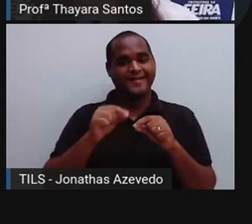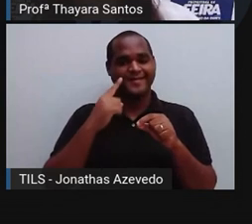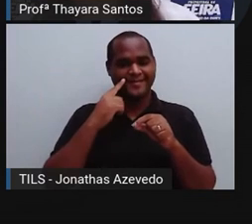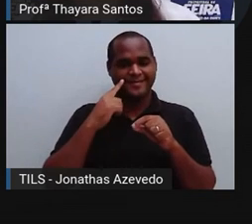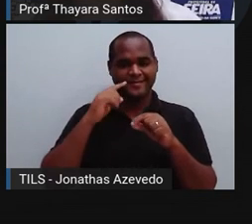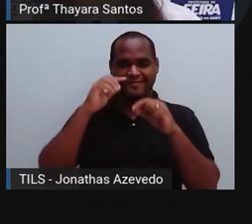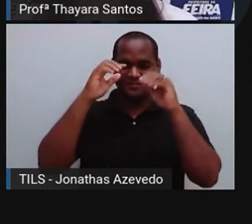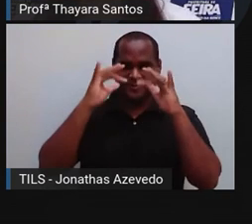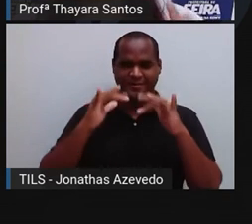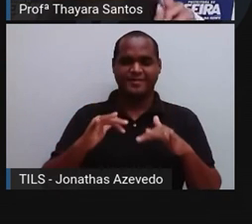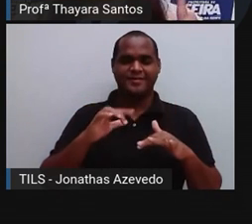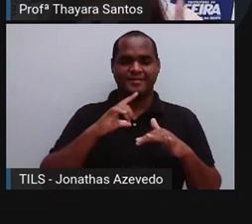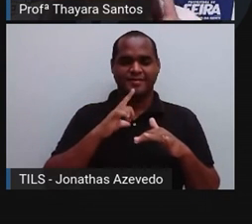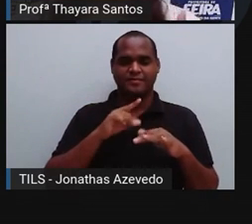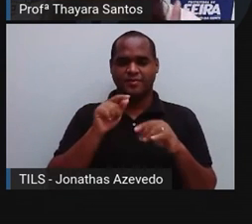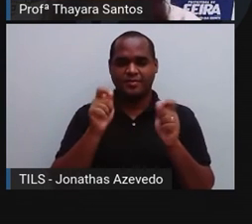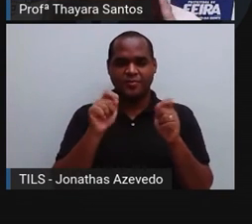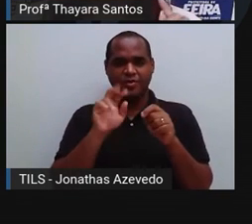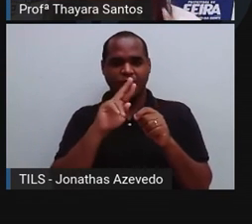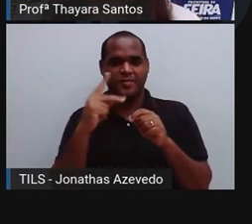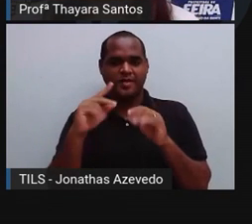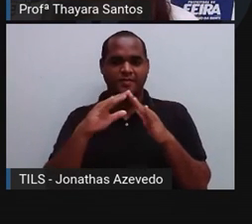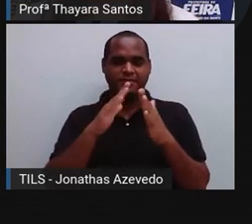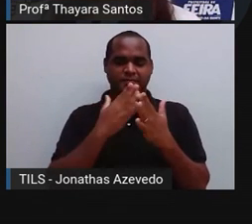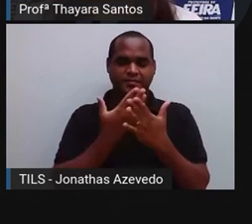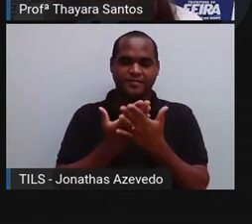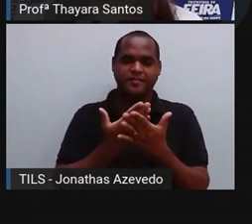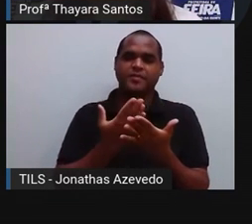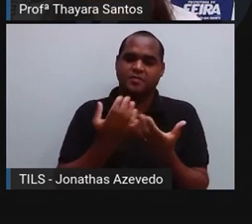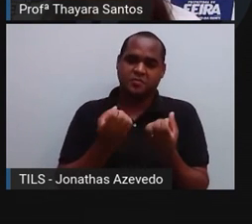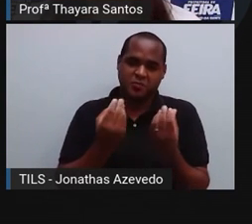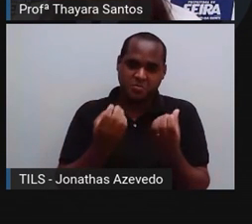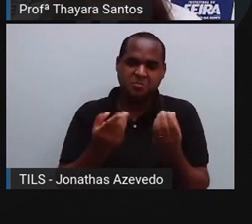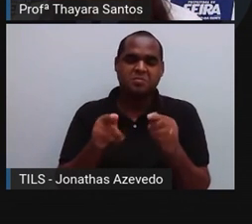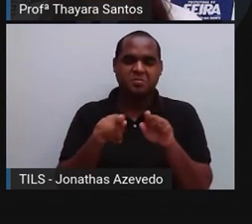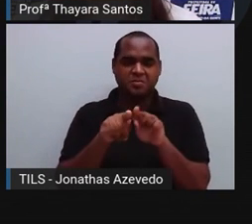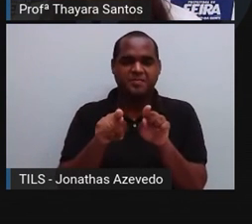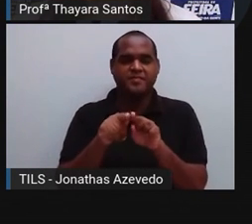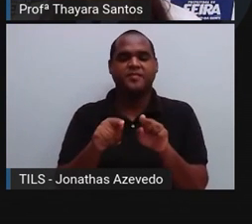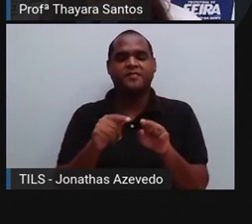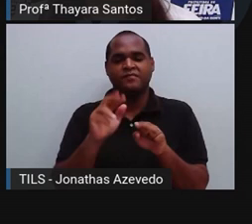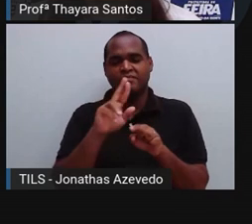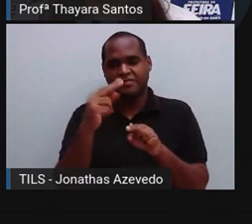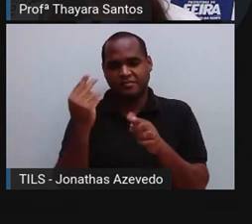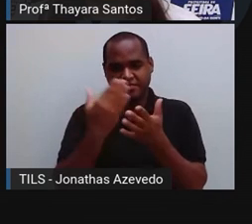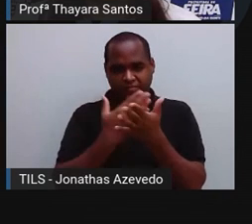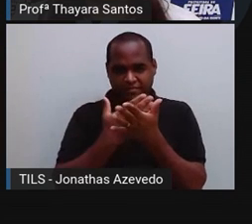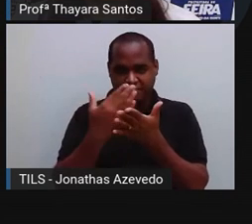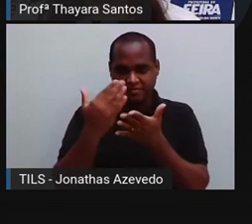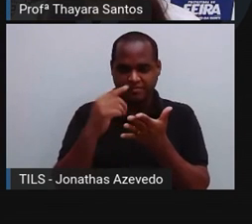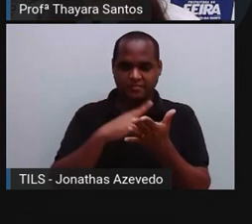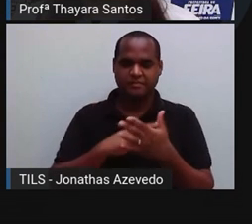ranking. Se quiserem colocar o nome da escola do lado, vai ser legal também. E cliquem em começar.